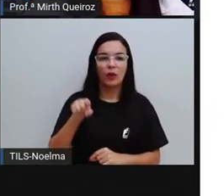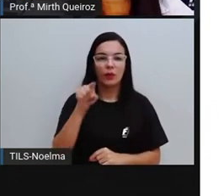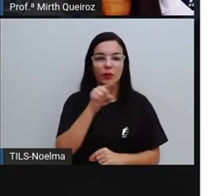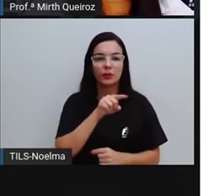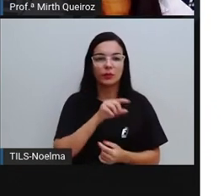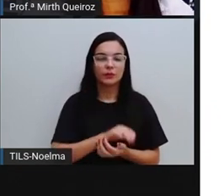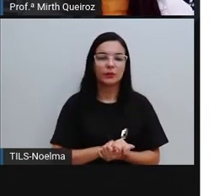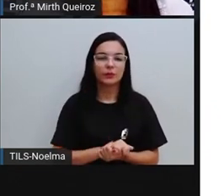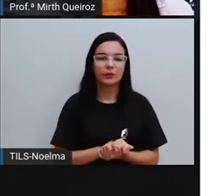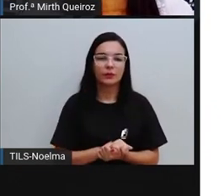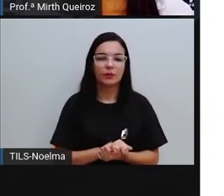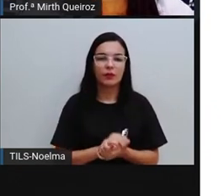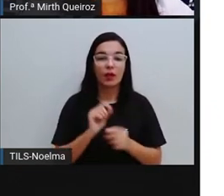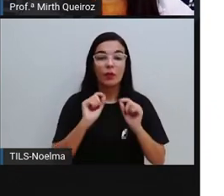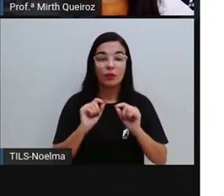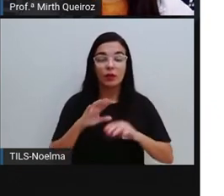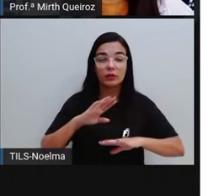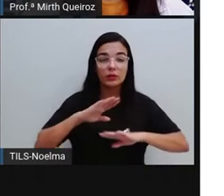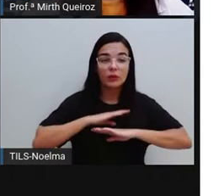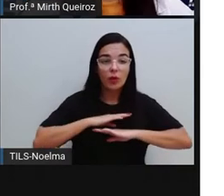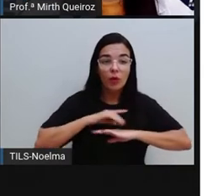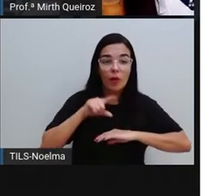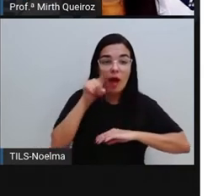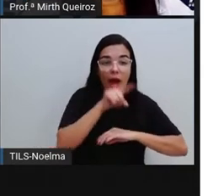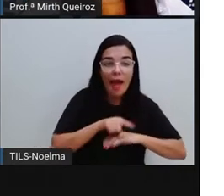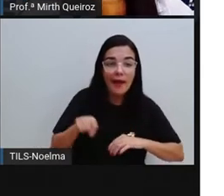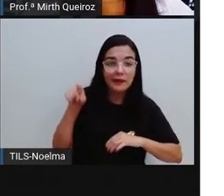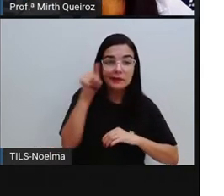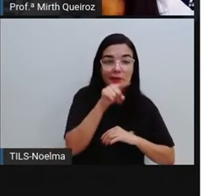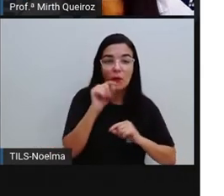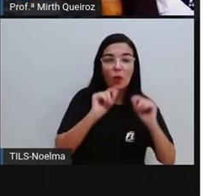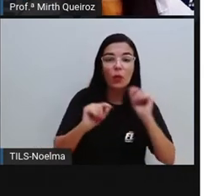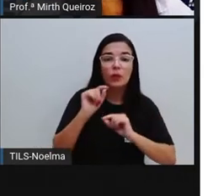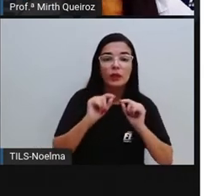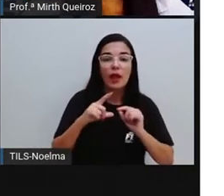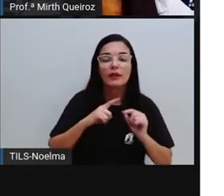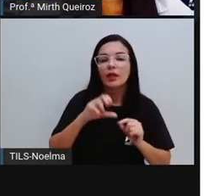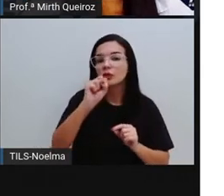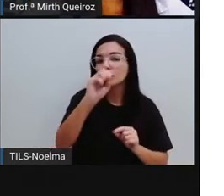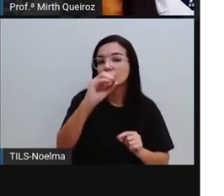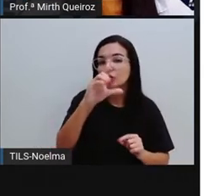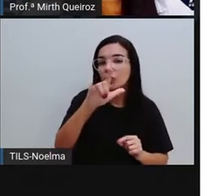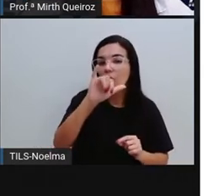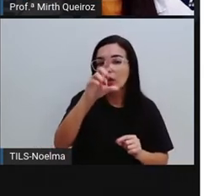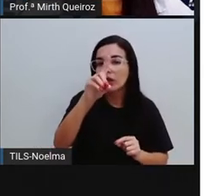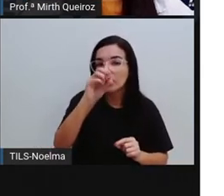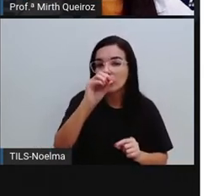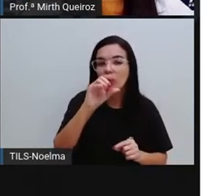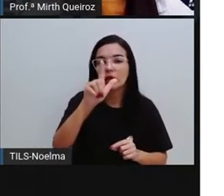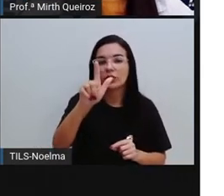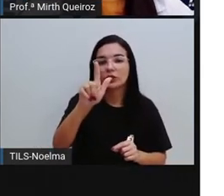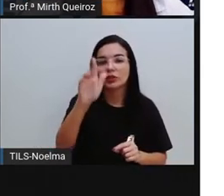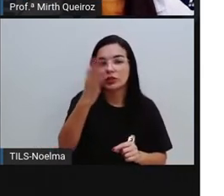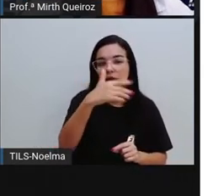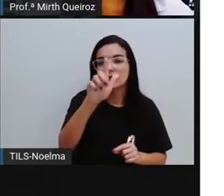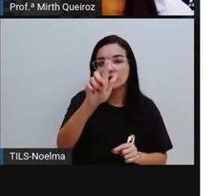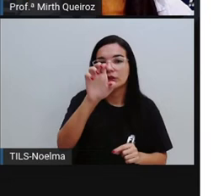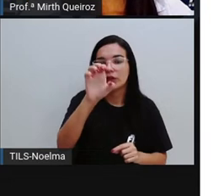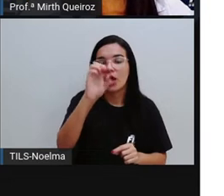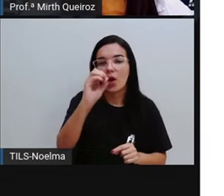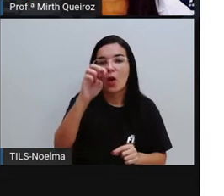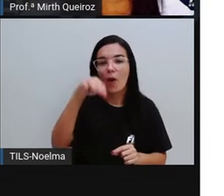redondos? Um corpo redondo é um sólido geométrico com, pelo menos,